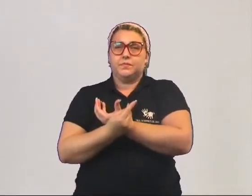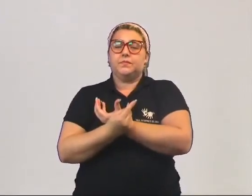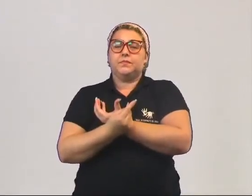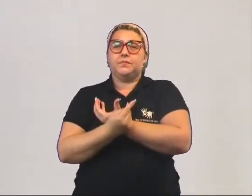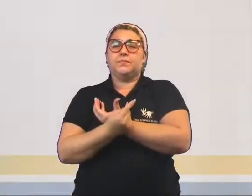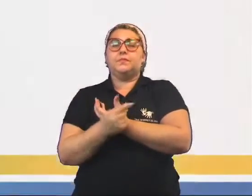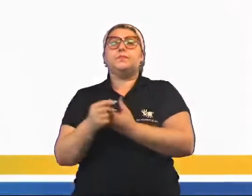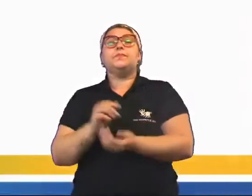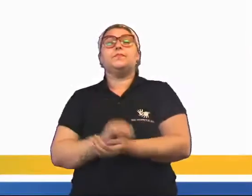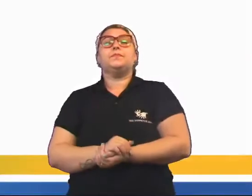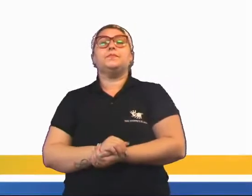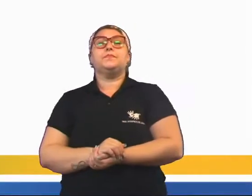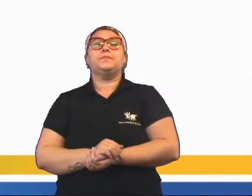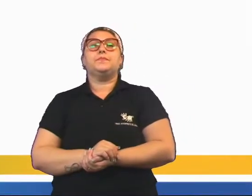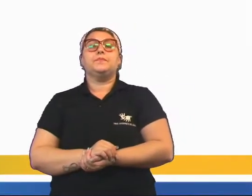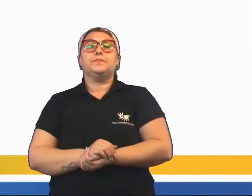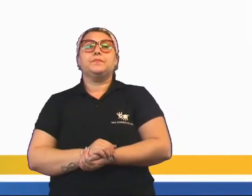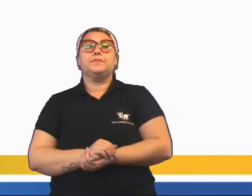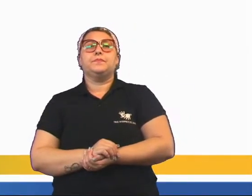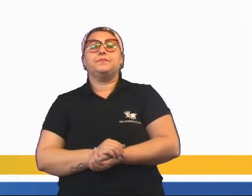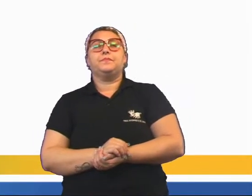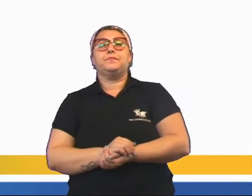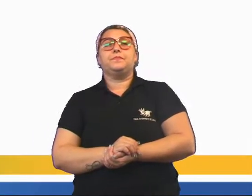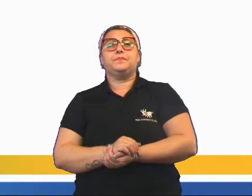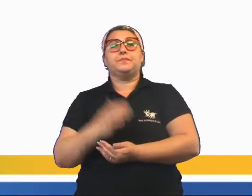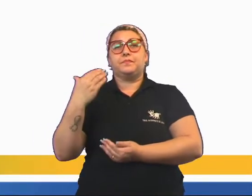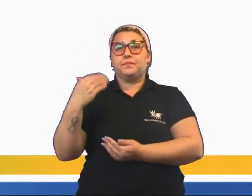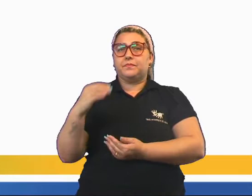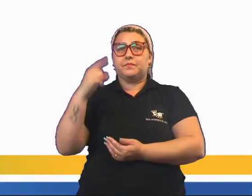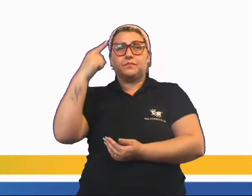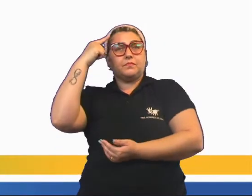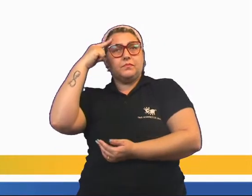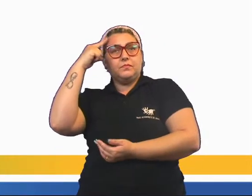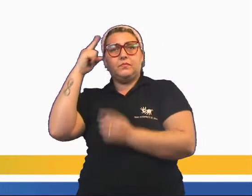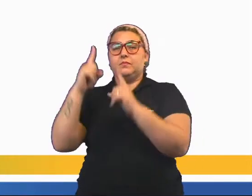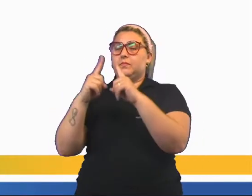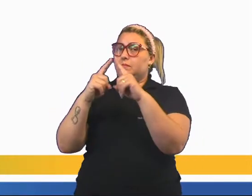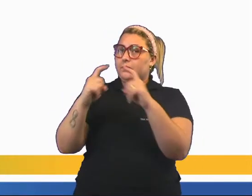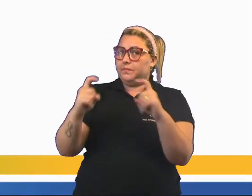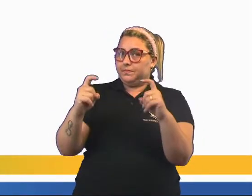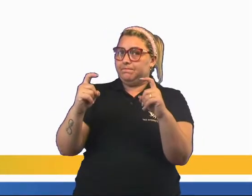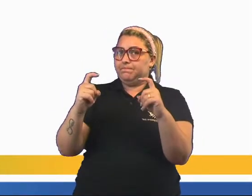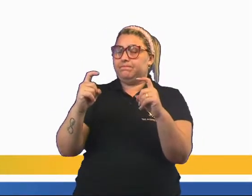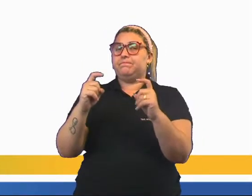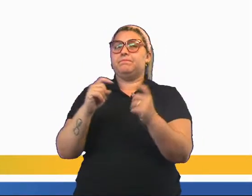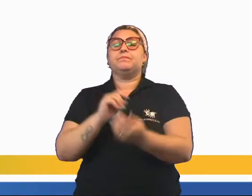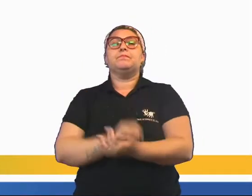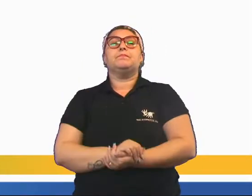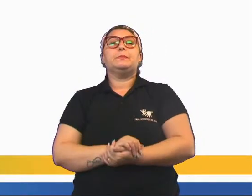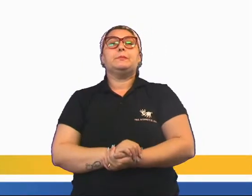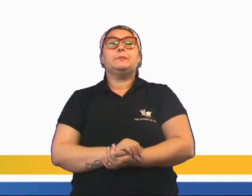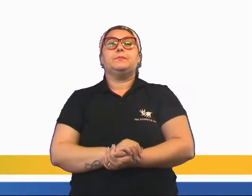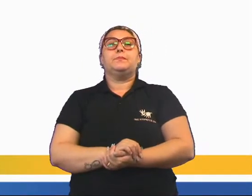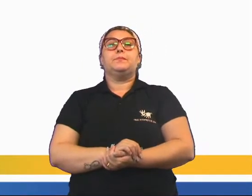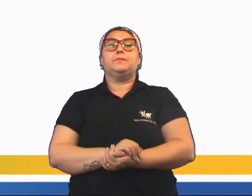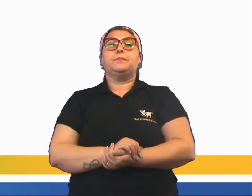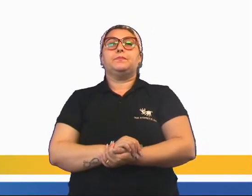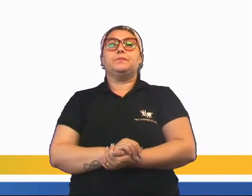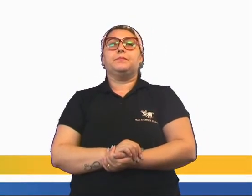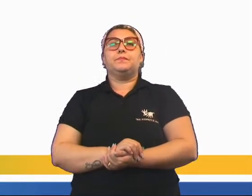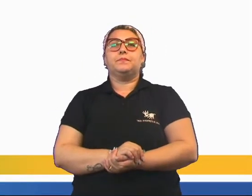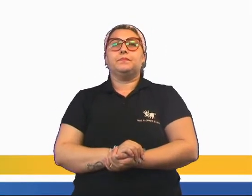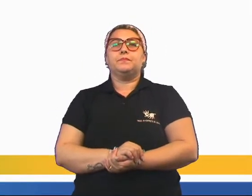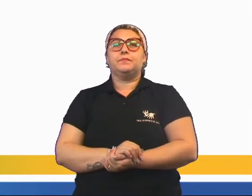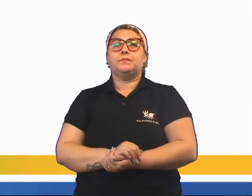ciência e o campo de ação da religião. A ciência é uma reflexão metódica, o nome já diz, reflexão